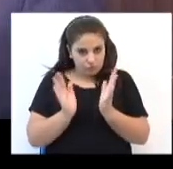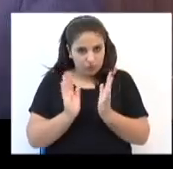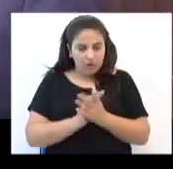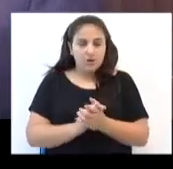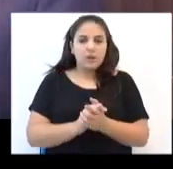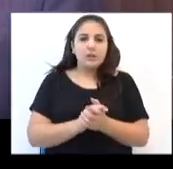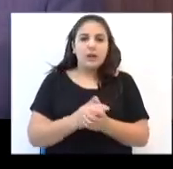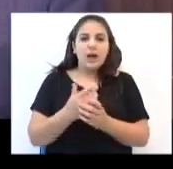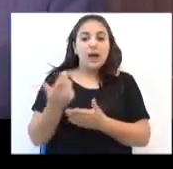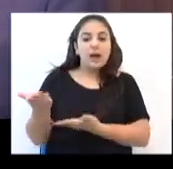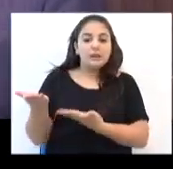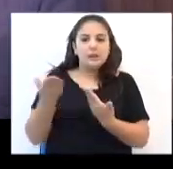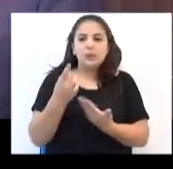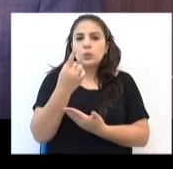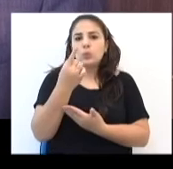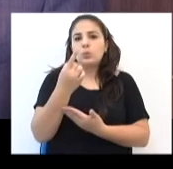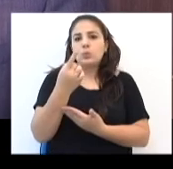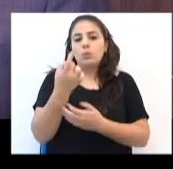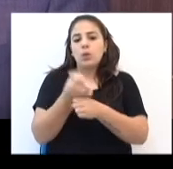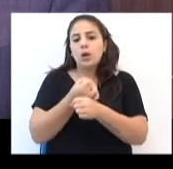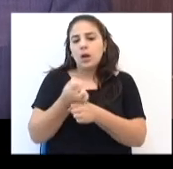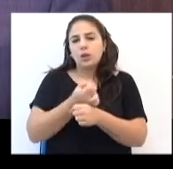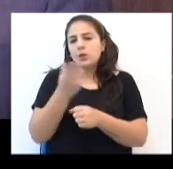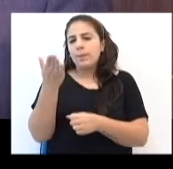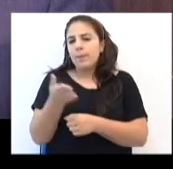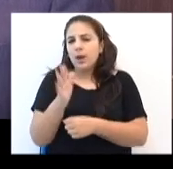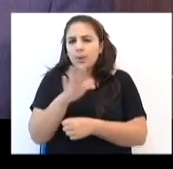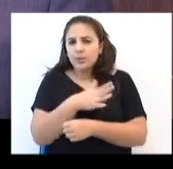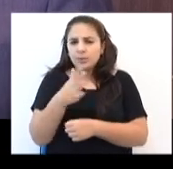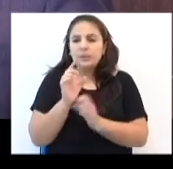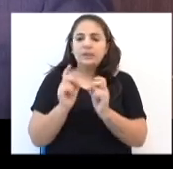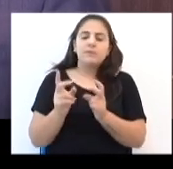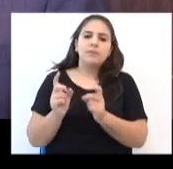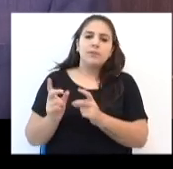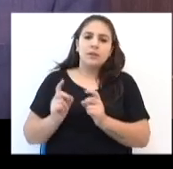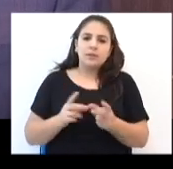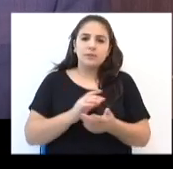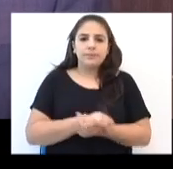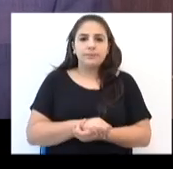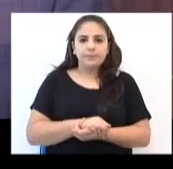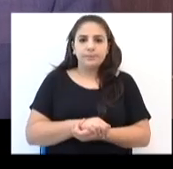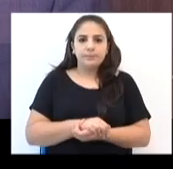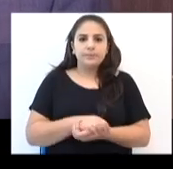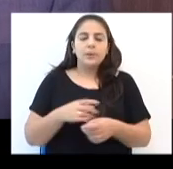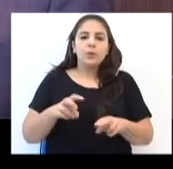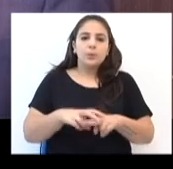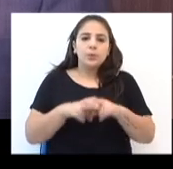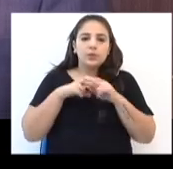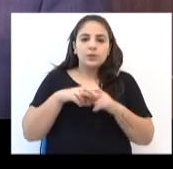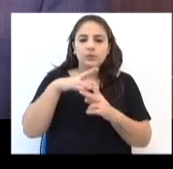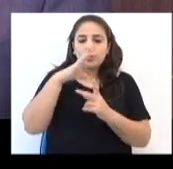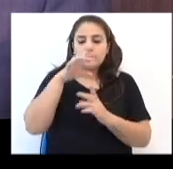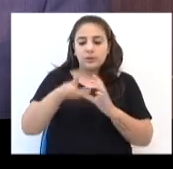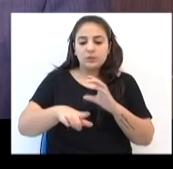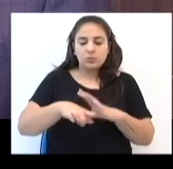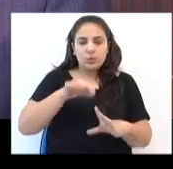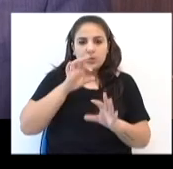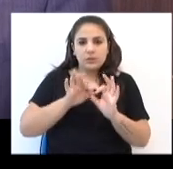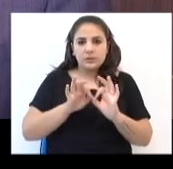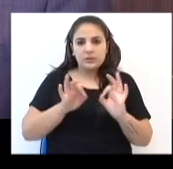talvez para atender um ano e meio de vendas na atual conjuntura, e, portanto, foi uma decisão